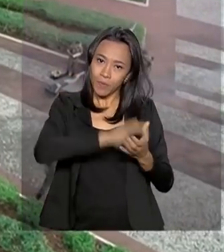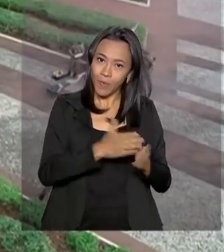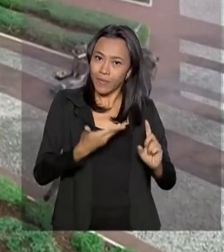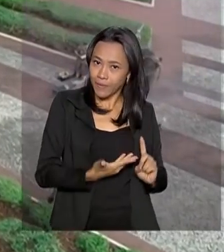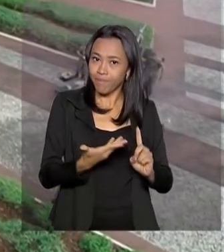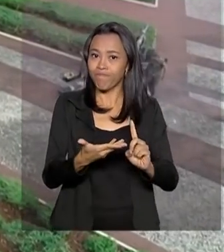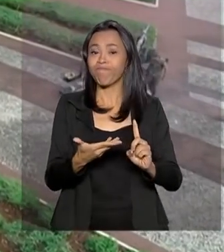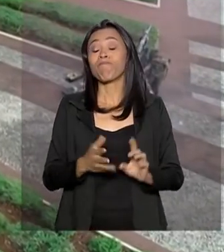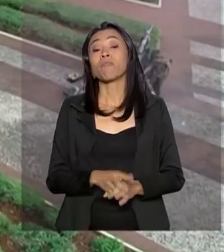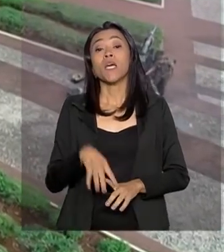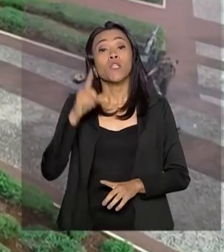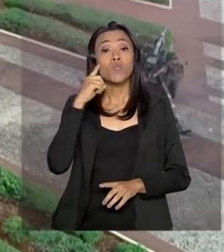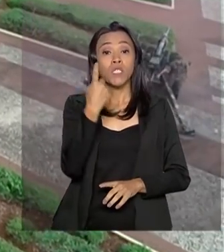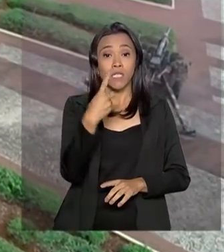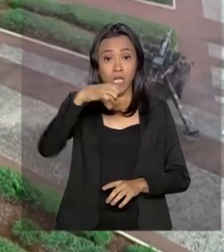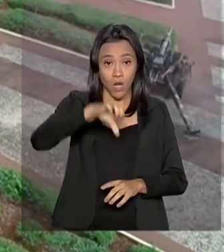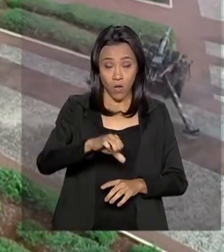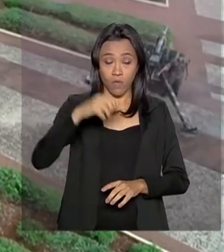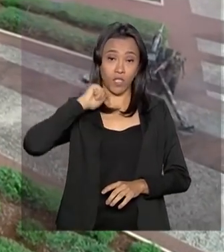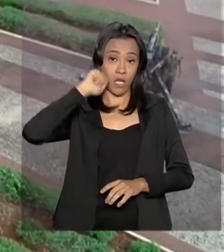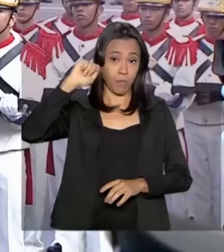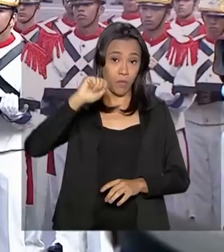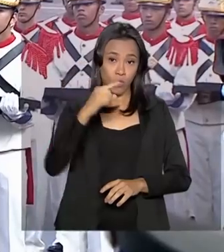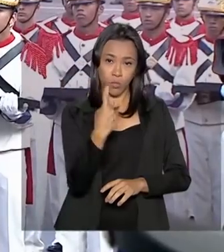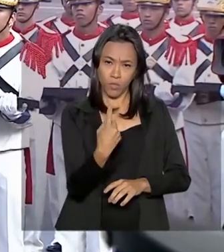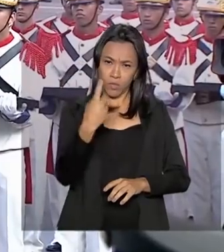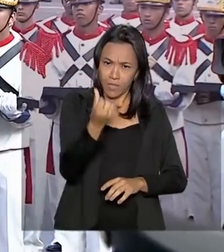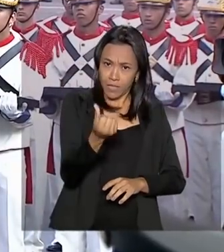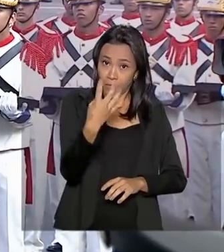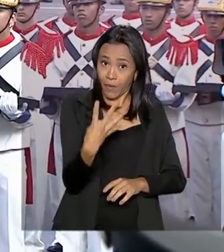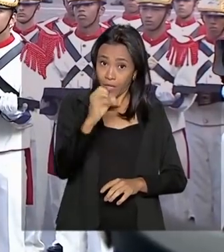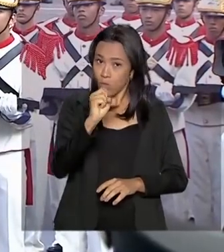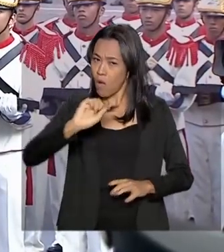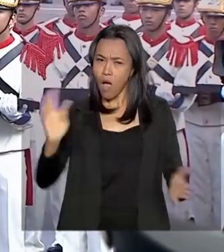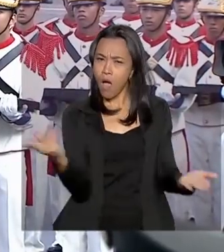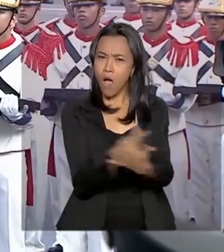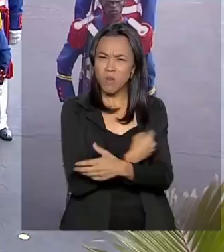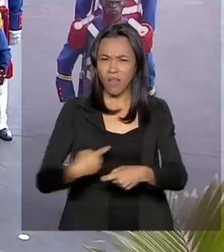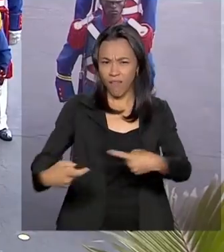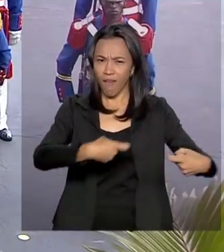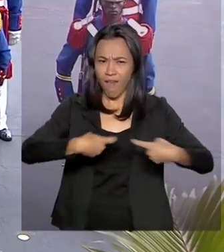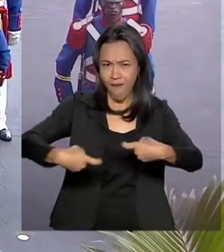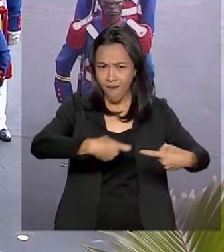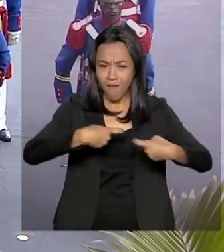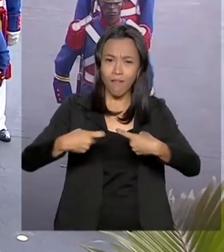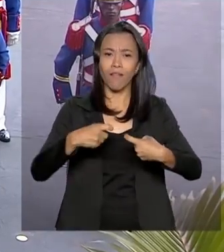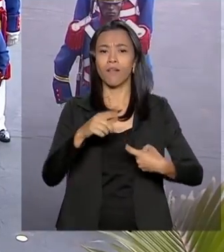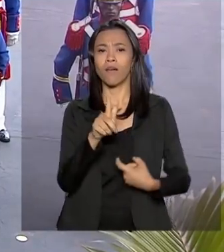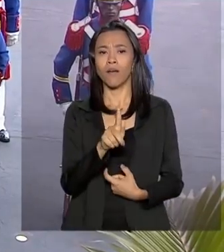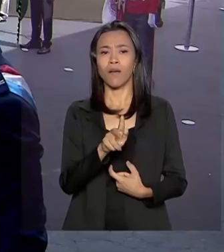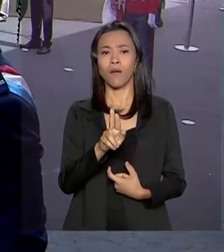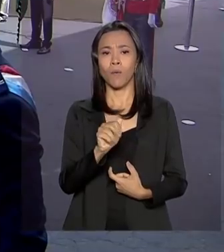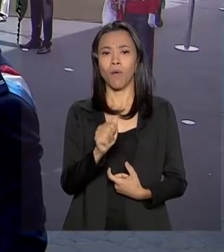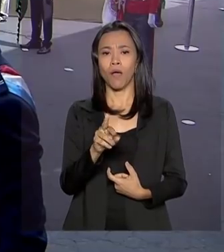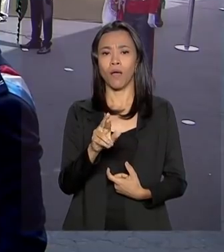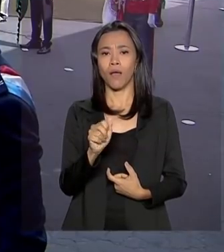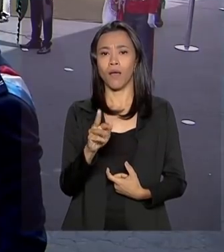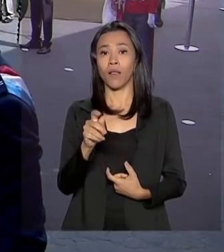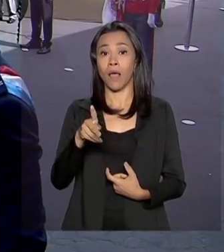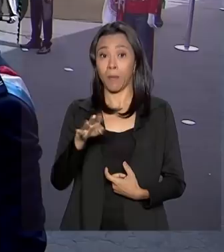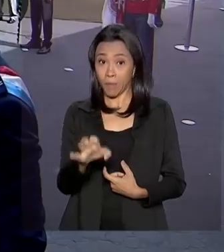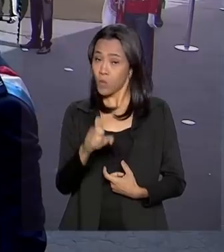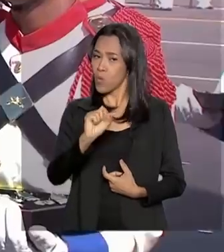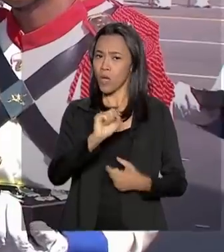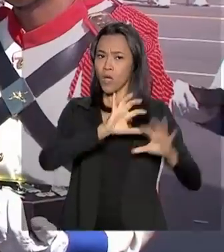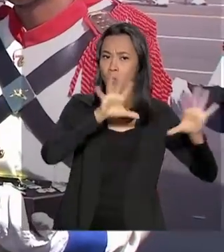No dia 19 de abril de 1648, aconteceu a Batalha dos Guararapes, um confronto entre militares